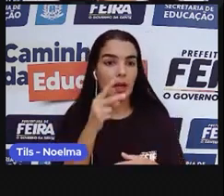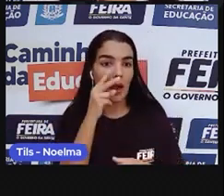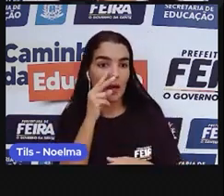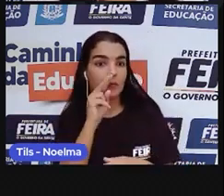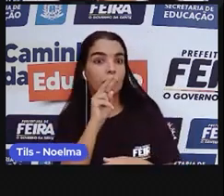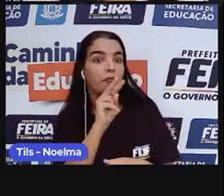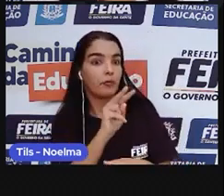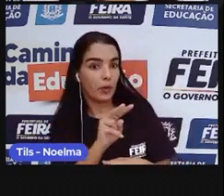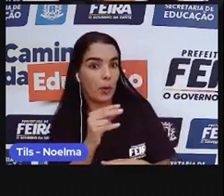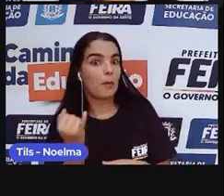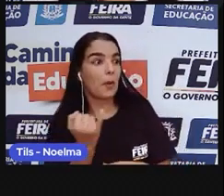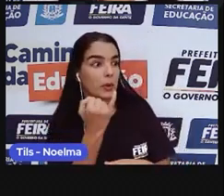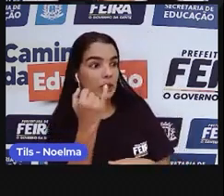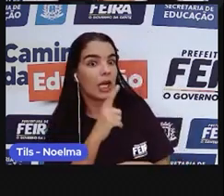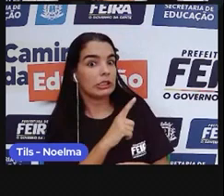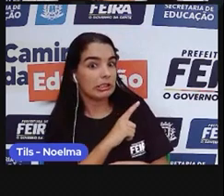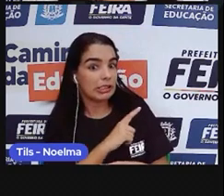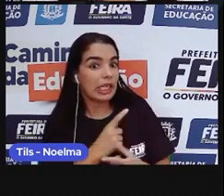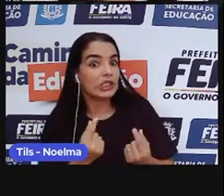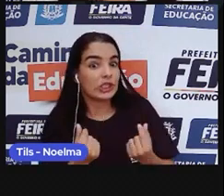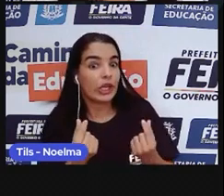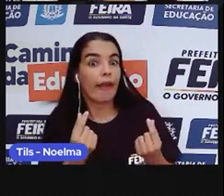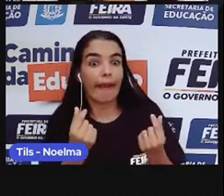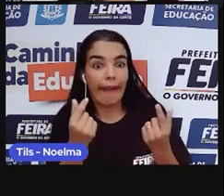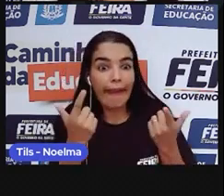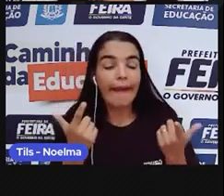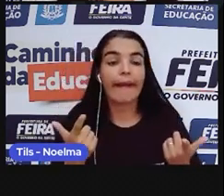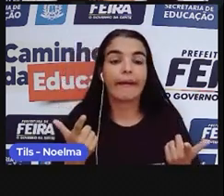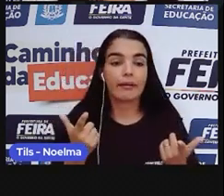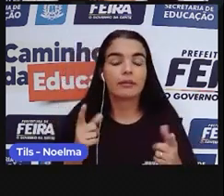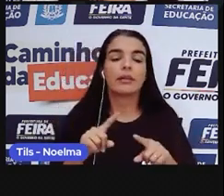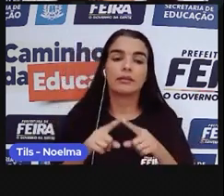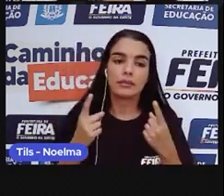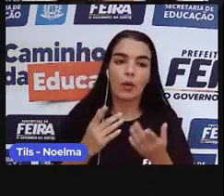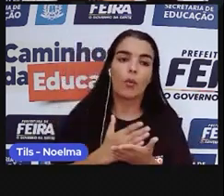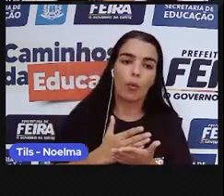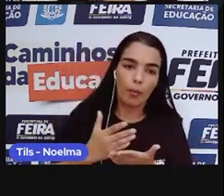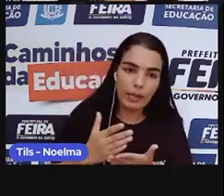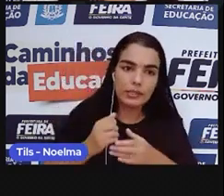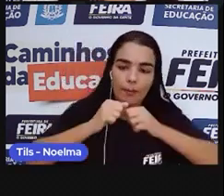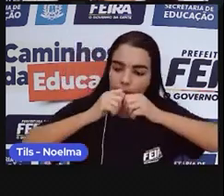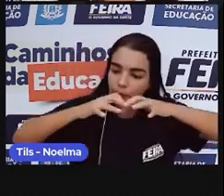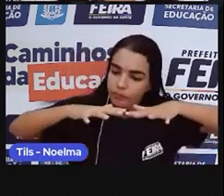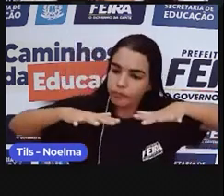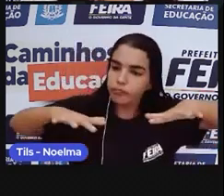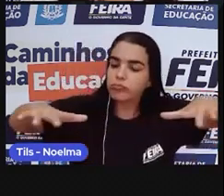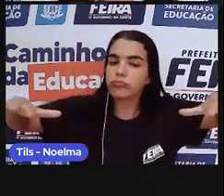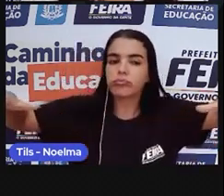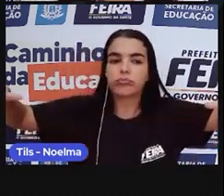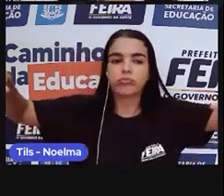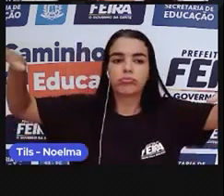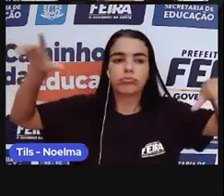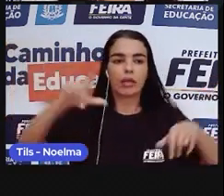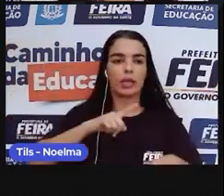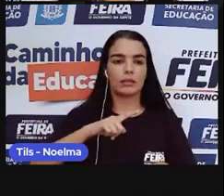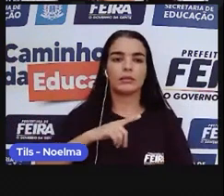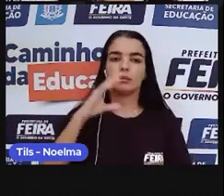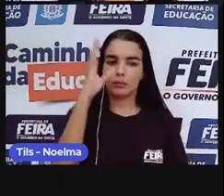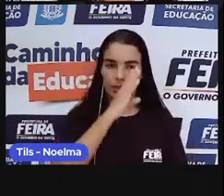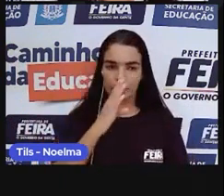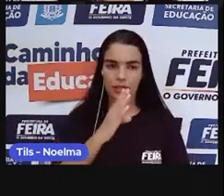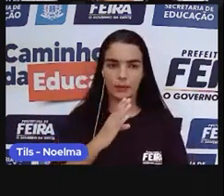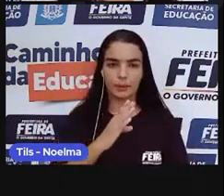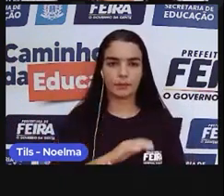aquilo estava dando certo, estava tendo lucro, né? Aí começa a se proliferar por toda a costa brasileira também, né?